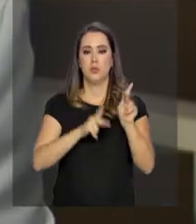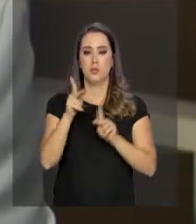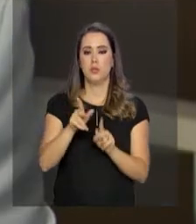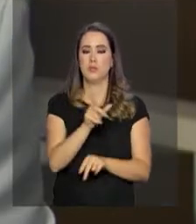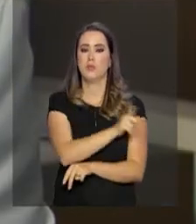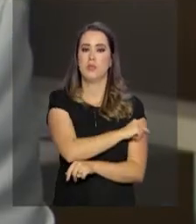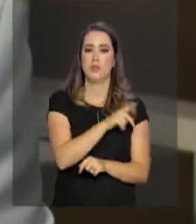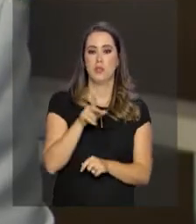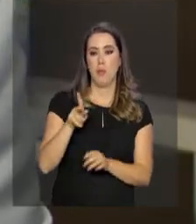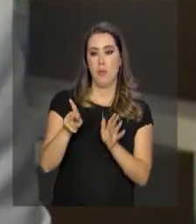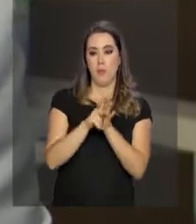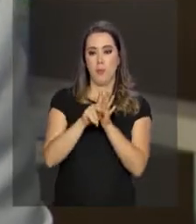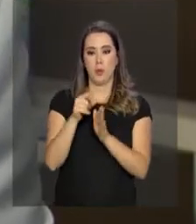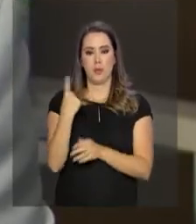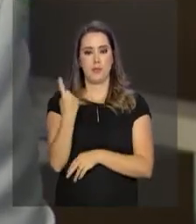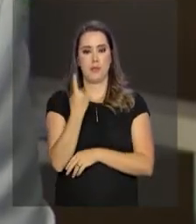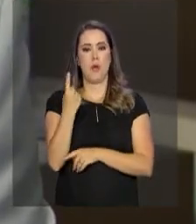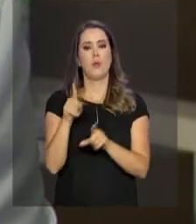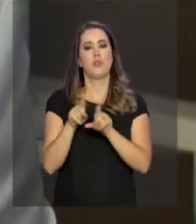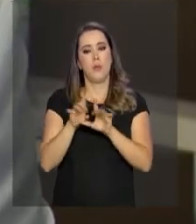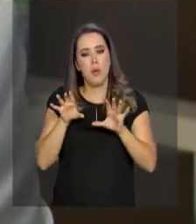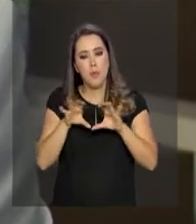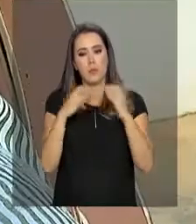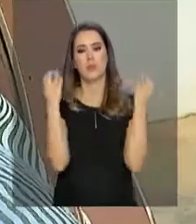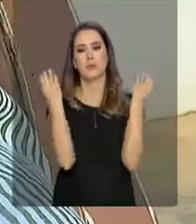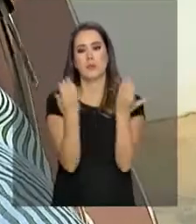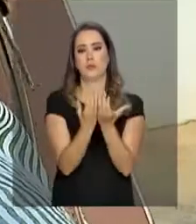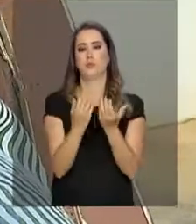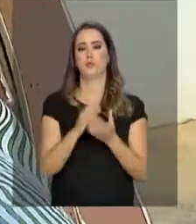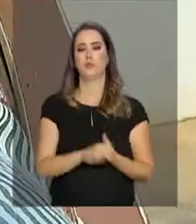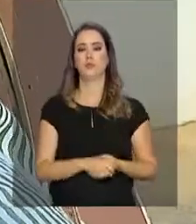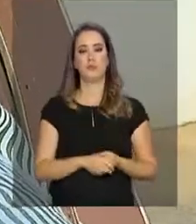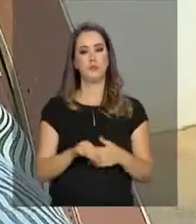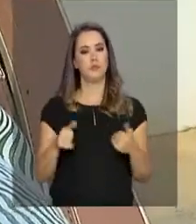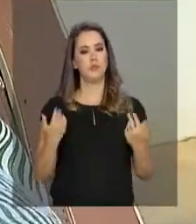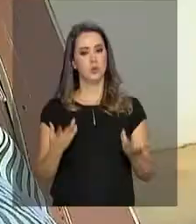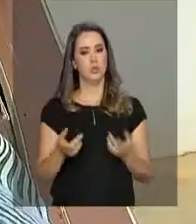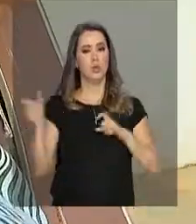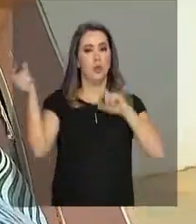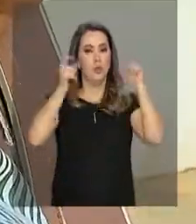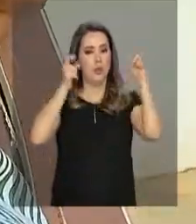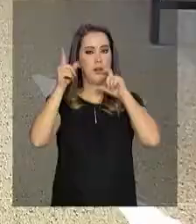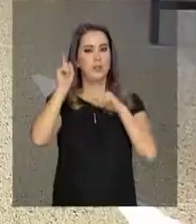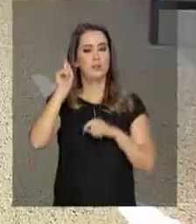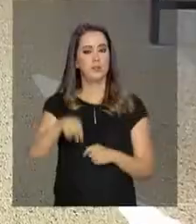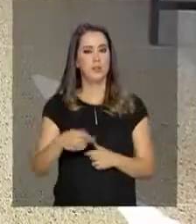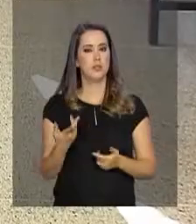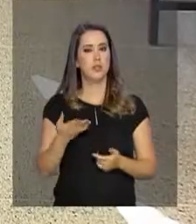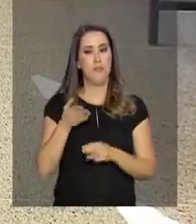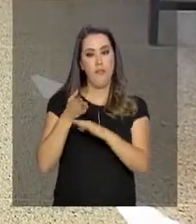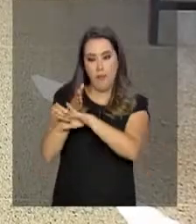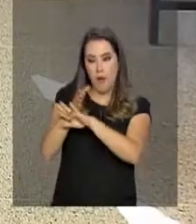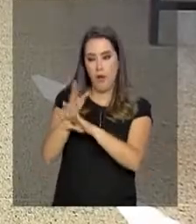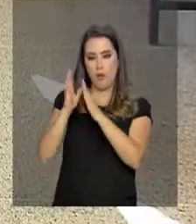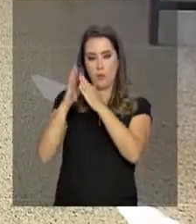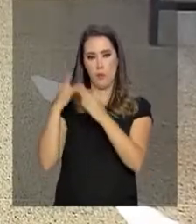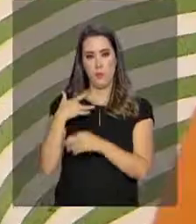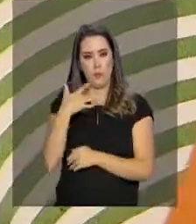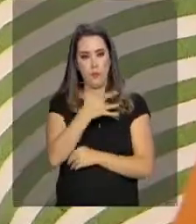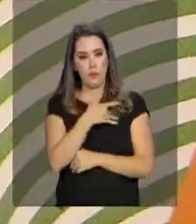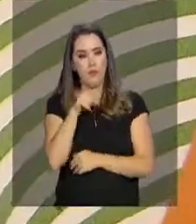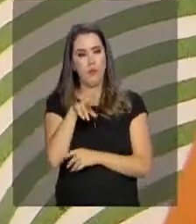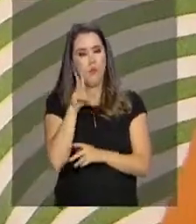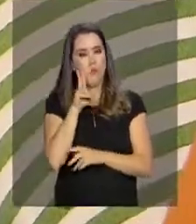sua proteção individual, como também pela proteção coletiva. Desse modo, o alerta é, vá até um posto de saúde